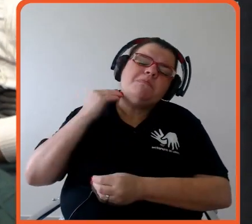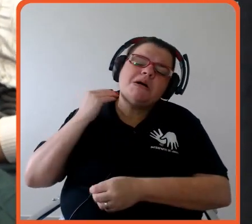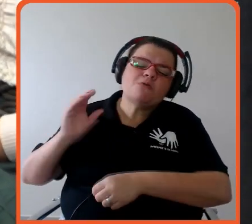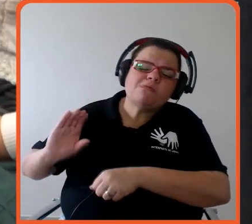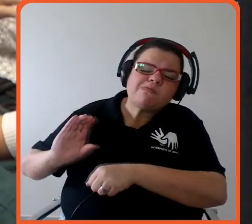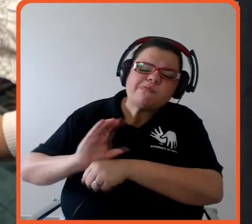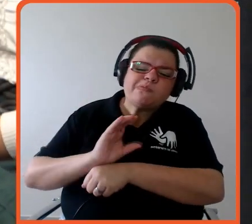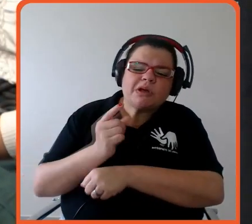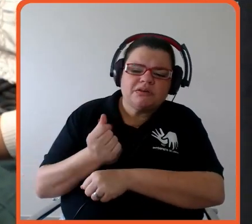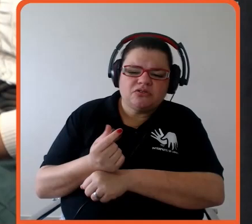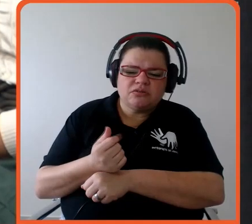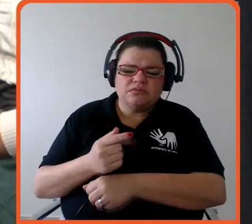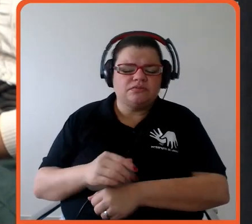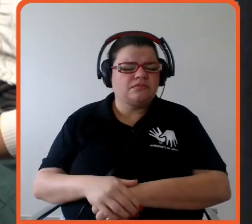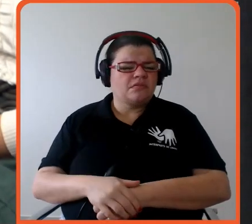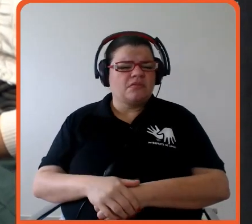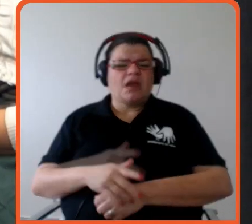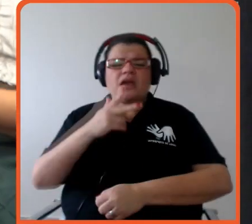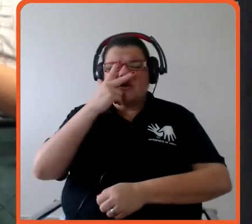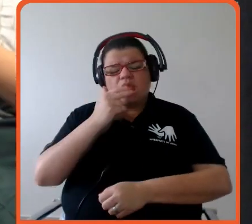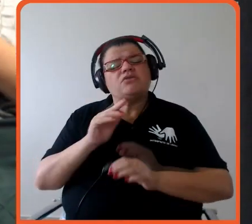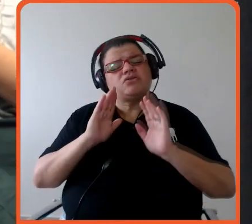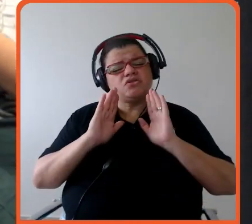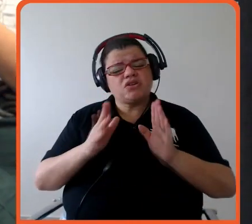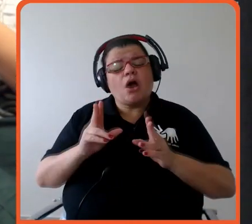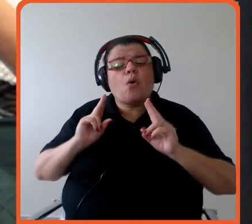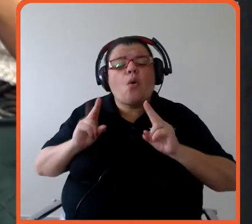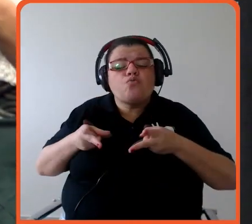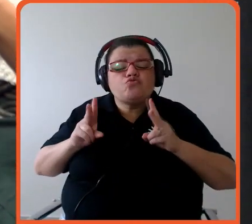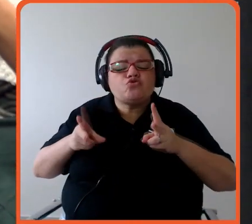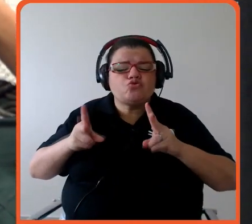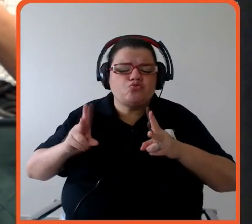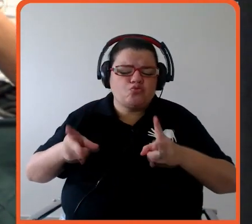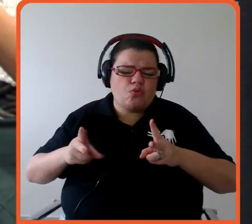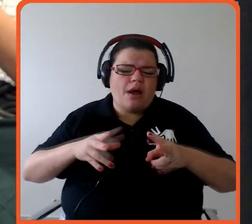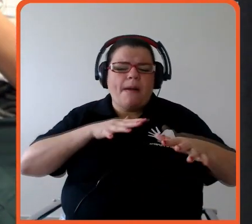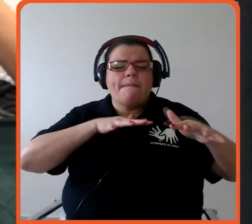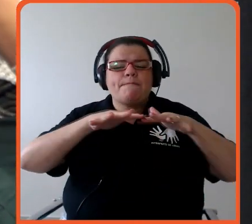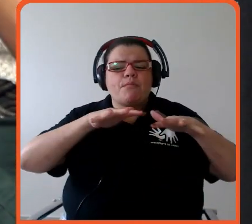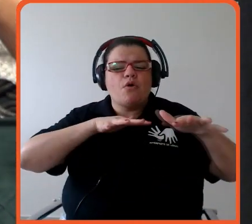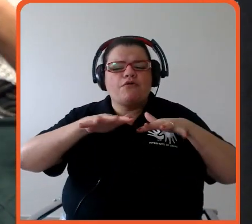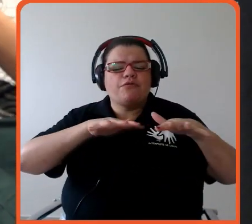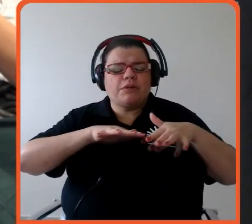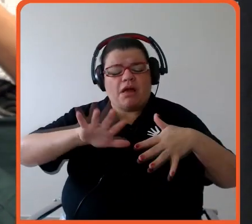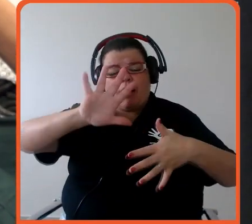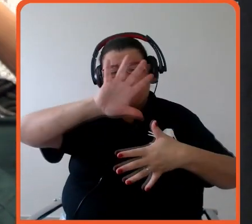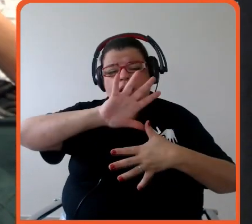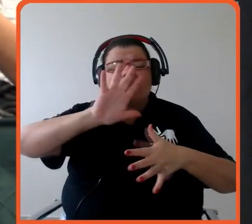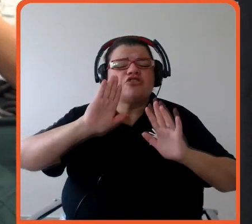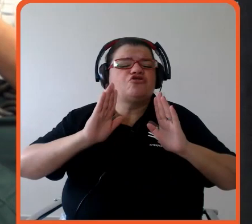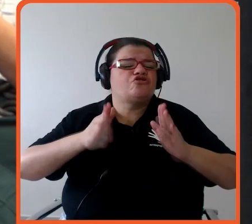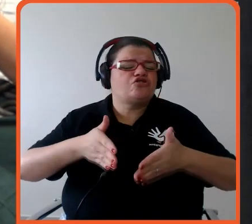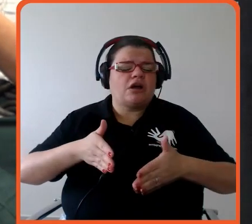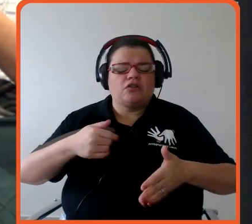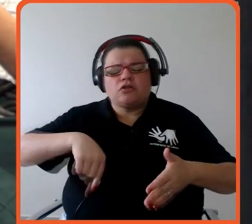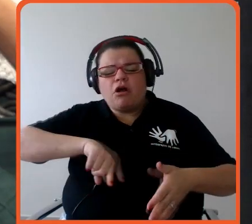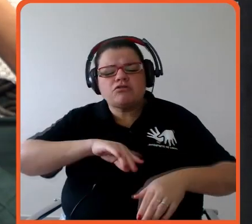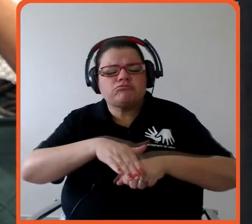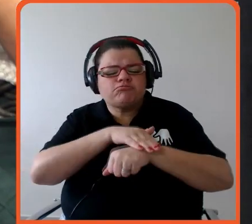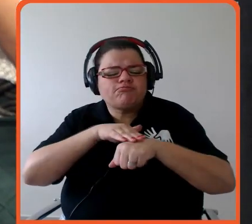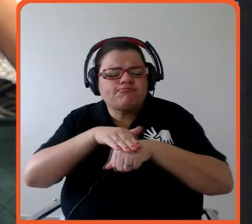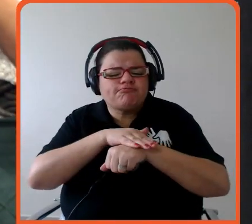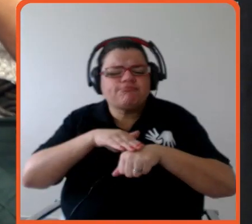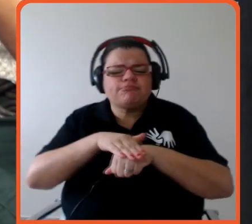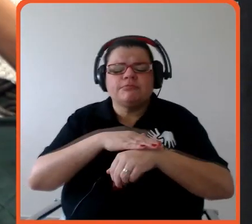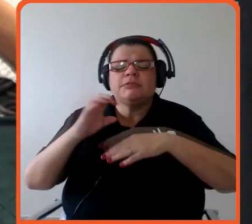continuação de todo o movimento que já acontecia então aqui especialmente na América Latina quando a gente conversa com os investidores e empresários